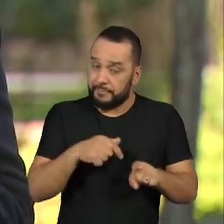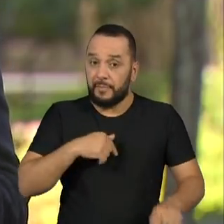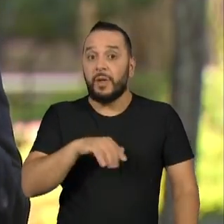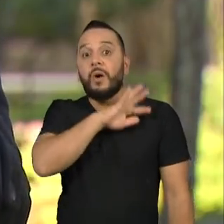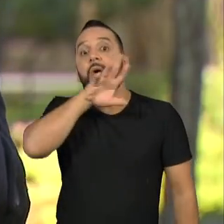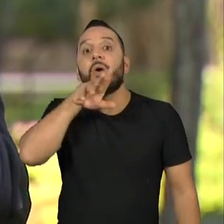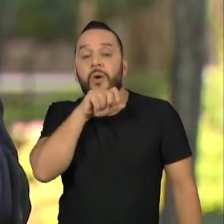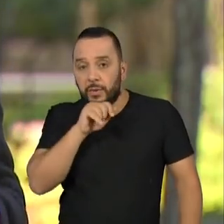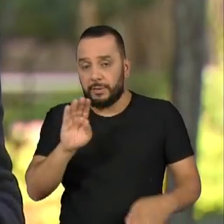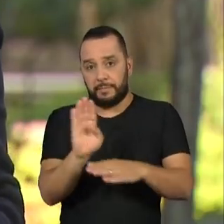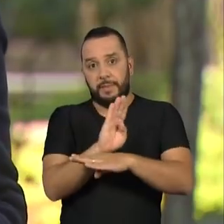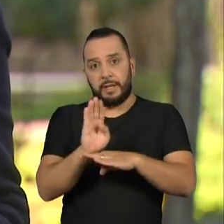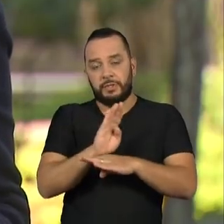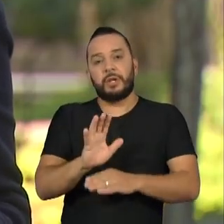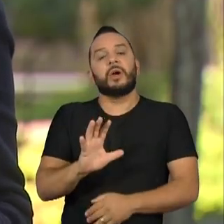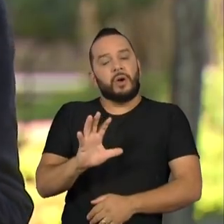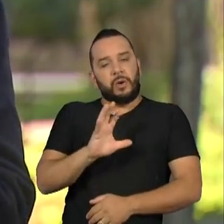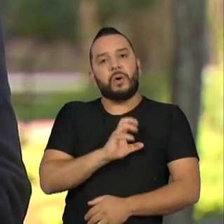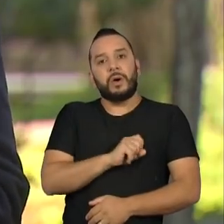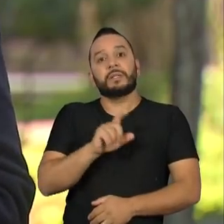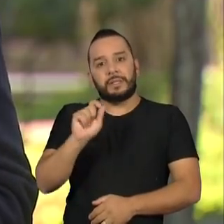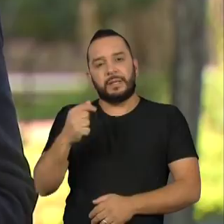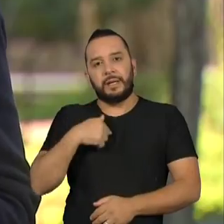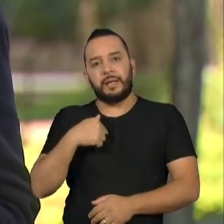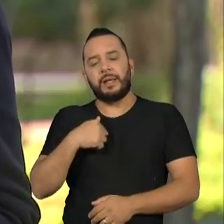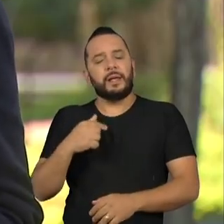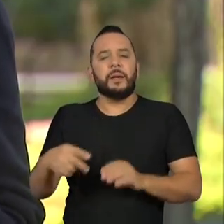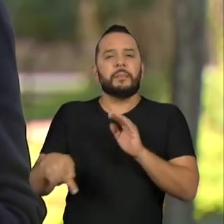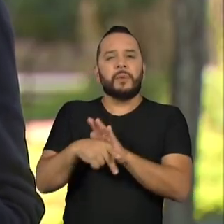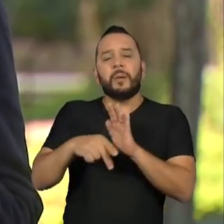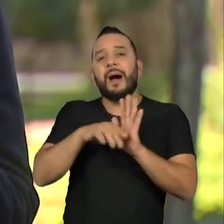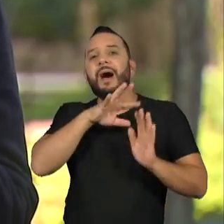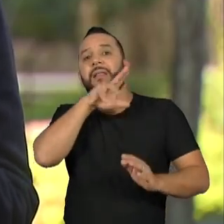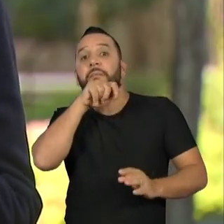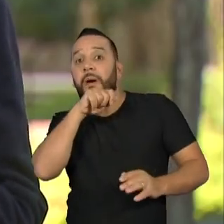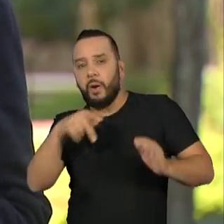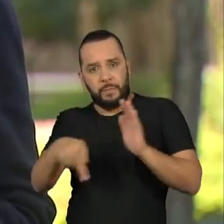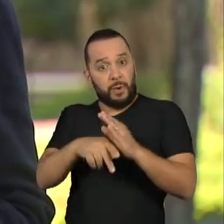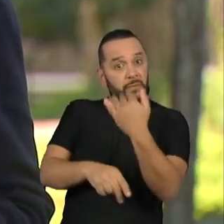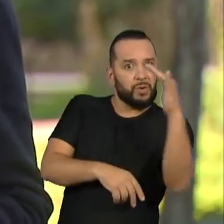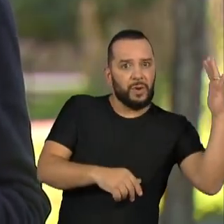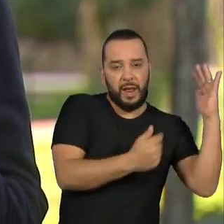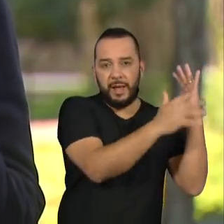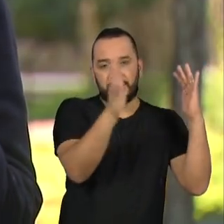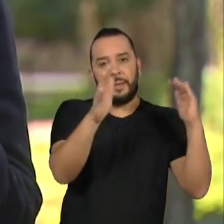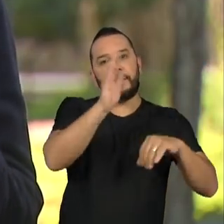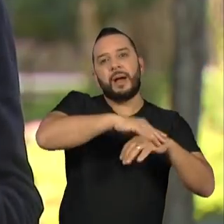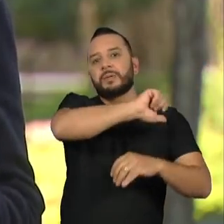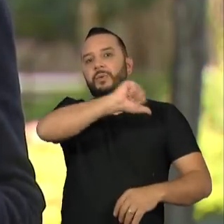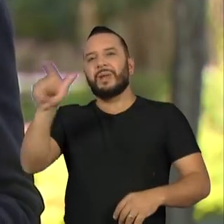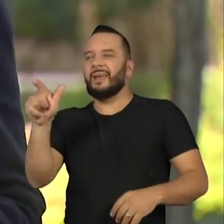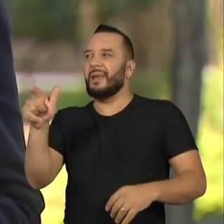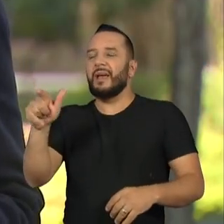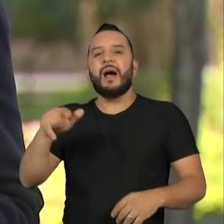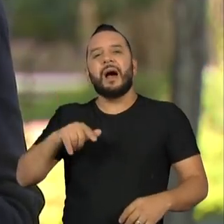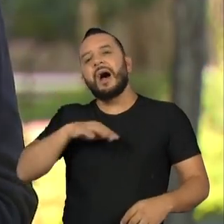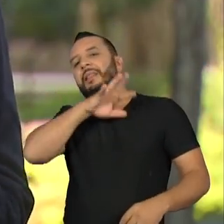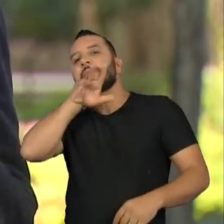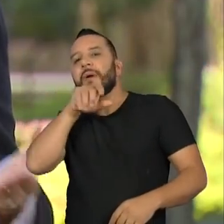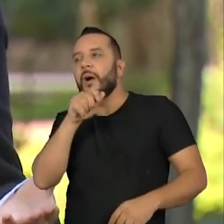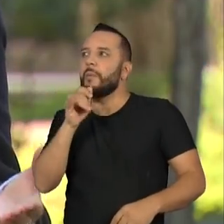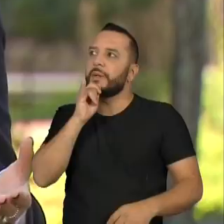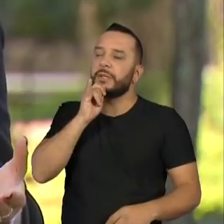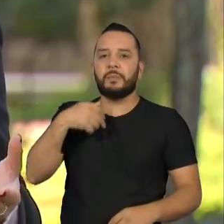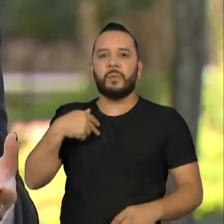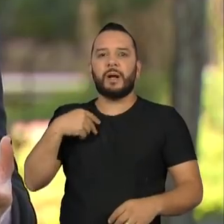alimentar de presas silvestres do que de animais domésticos, e comprovaram ainda que projetos como esse fazem